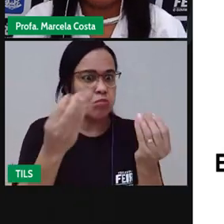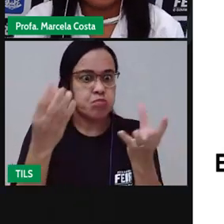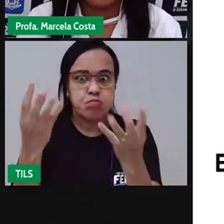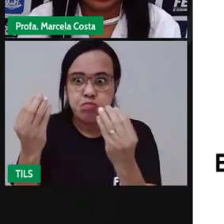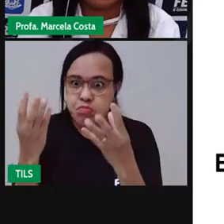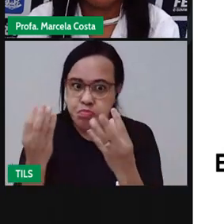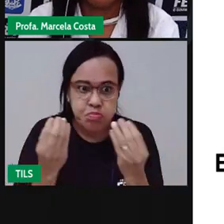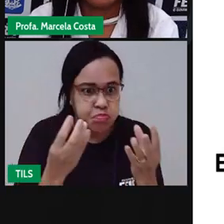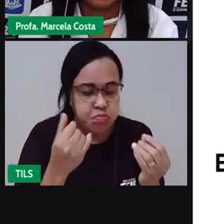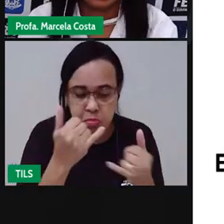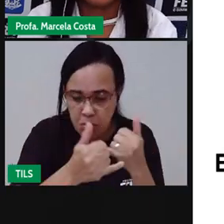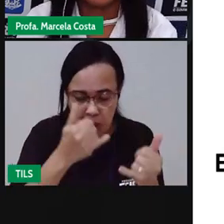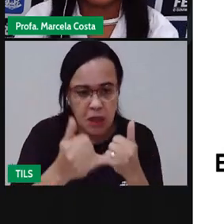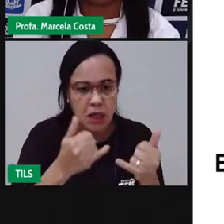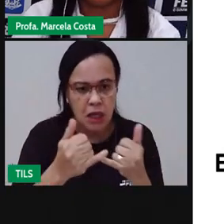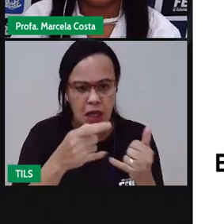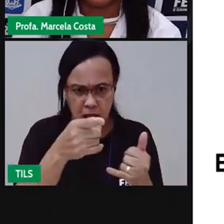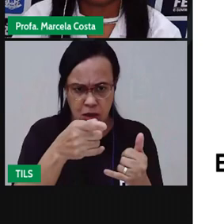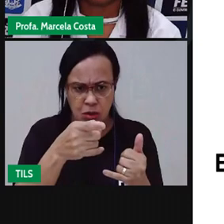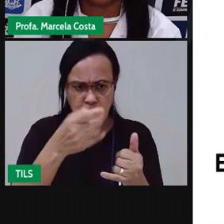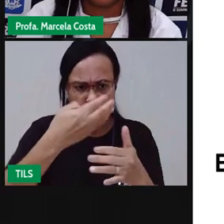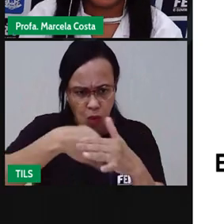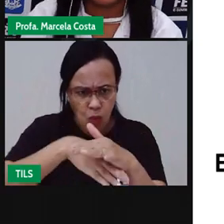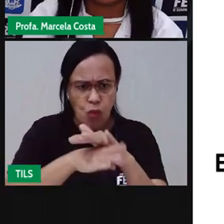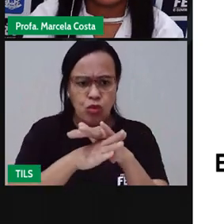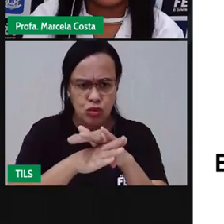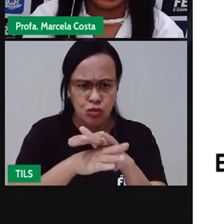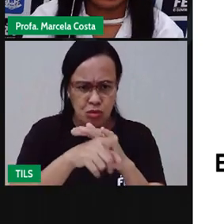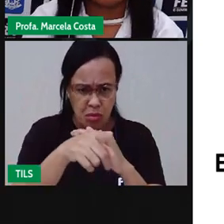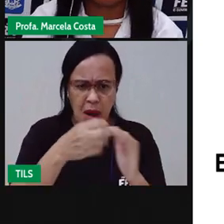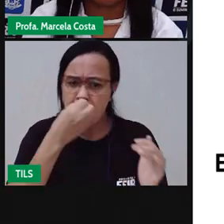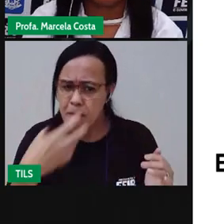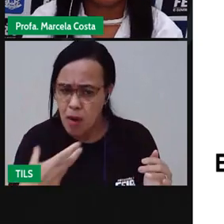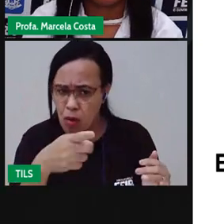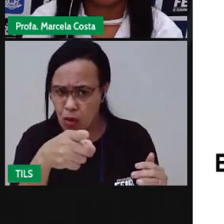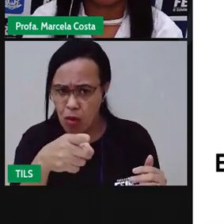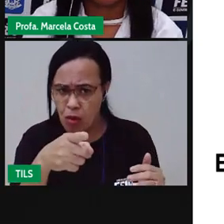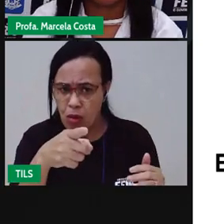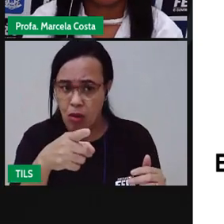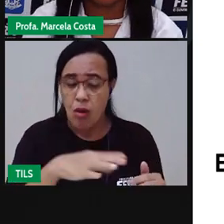Você costuma deixar os brinquedos aí espalhados no quarto, na sala?